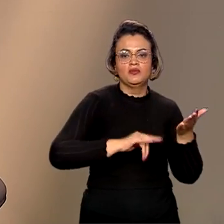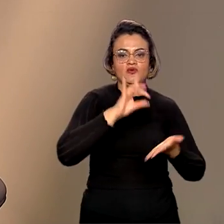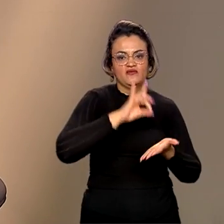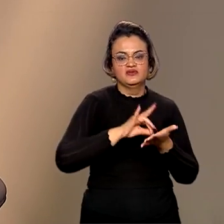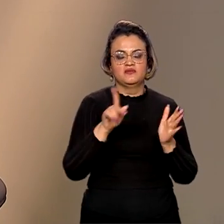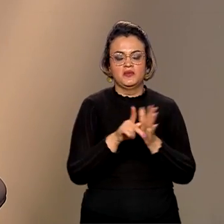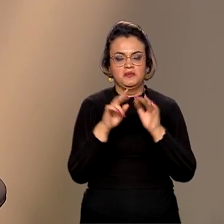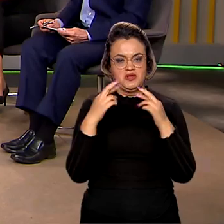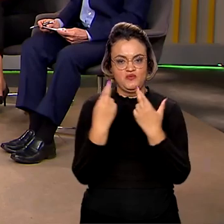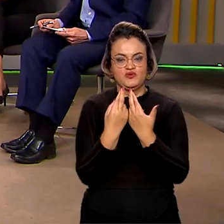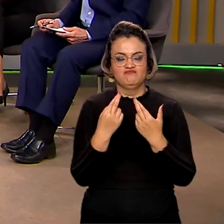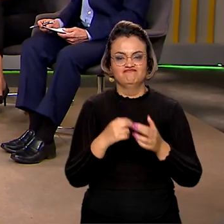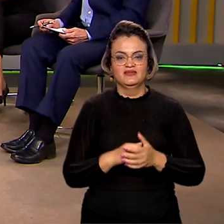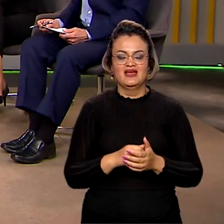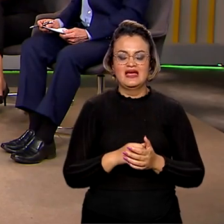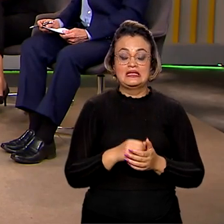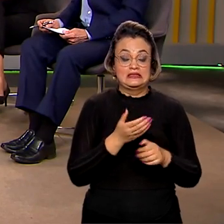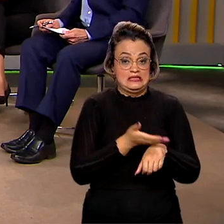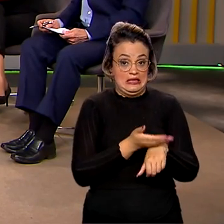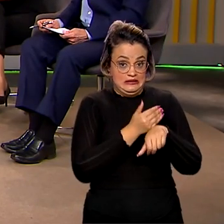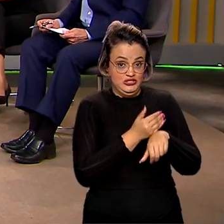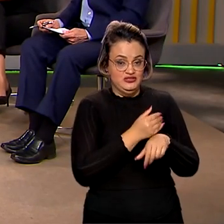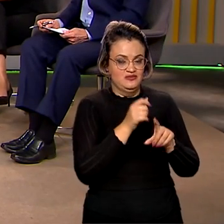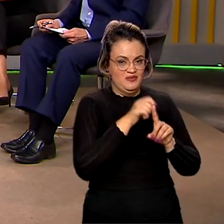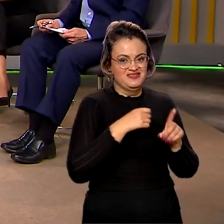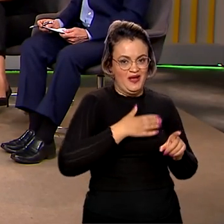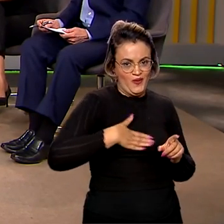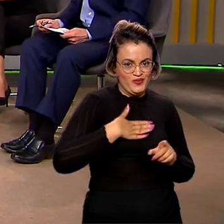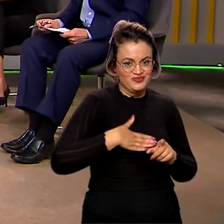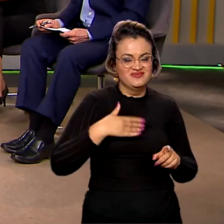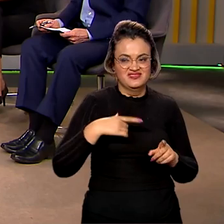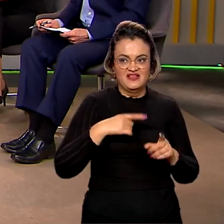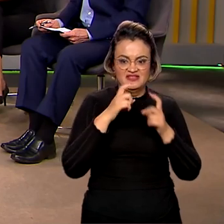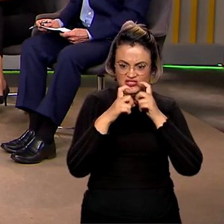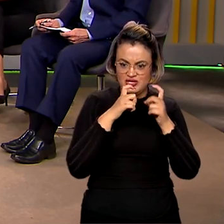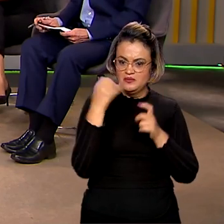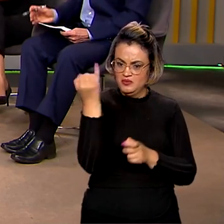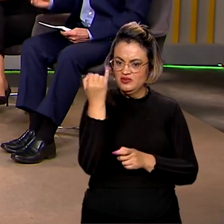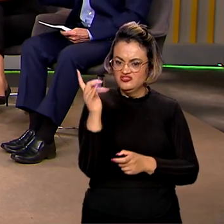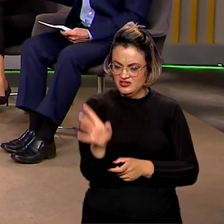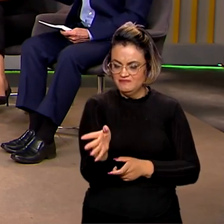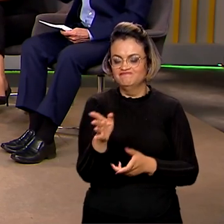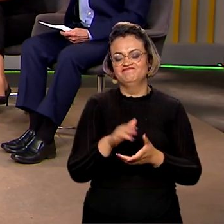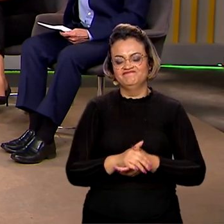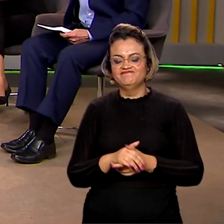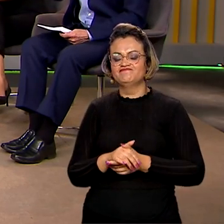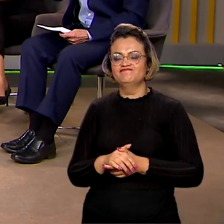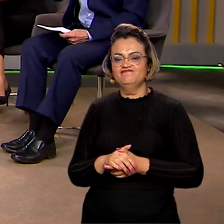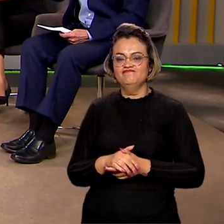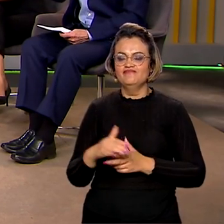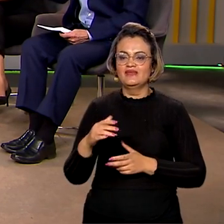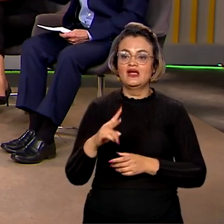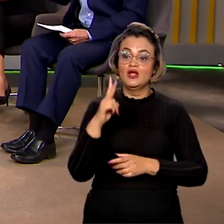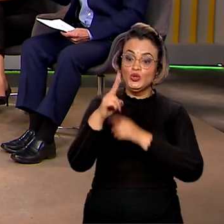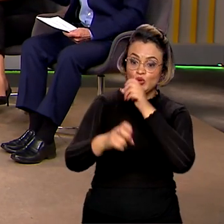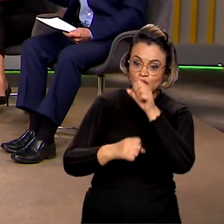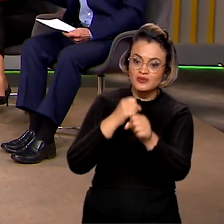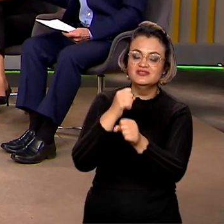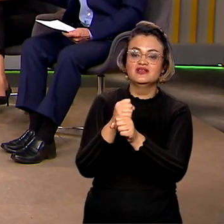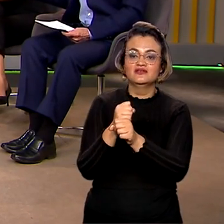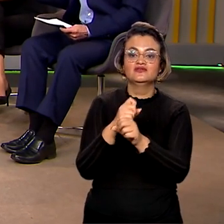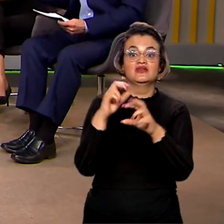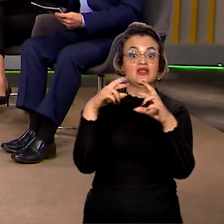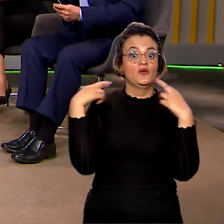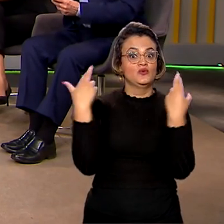cúpula. Então, essa pré-cúpula vai ter diálogos decisivos, né, Roberto? Com certeza, né? E agora, daqui a dois anos, teremos aí um